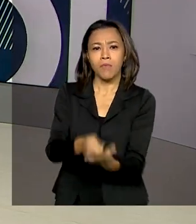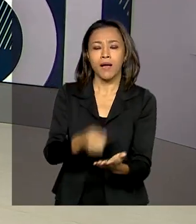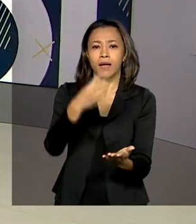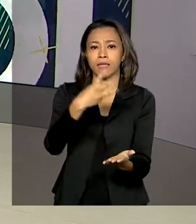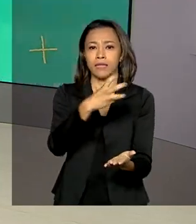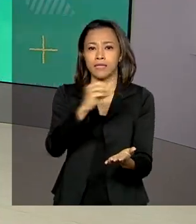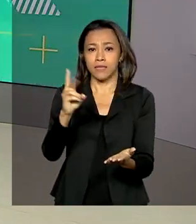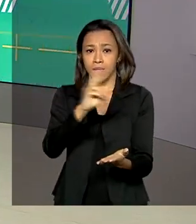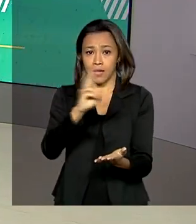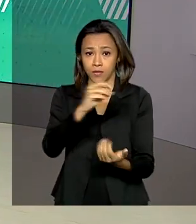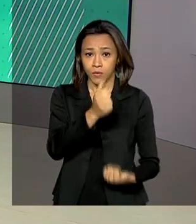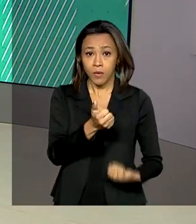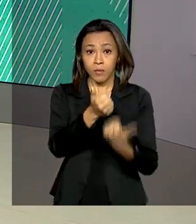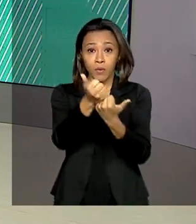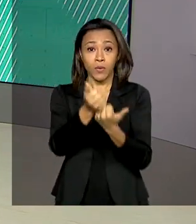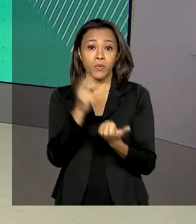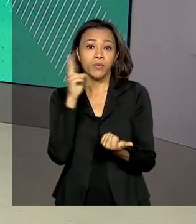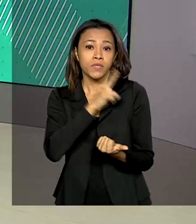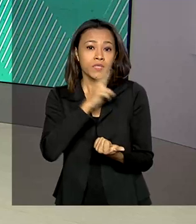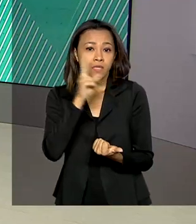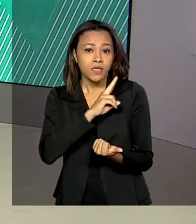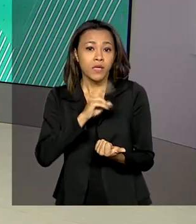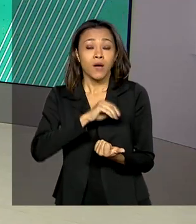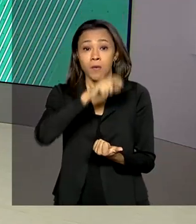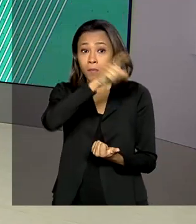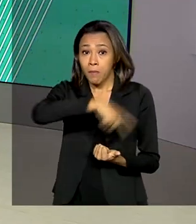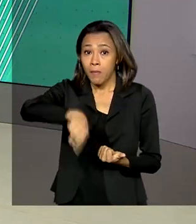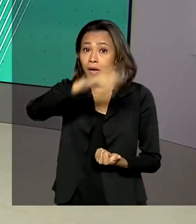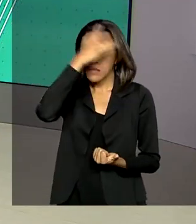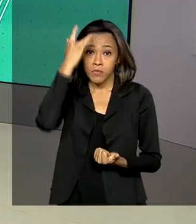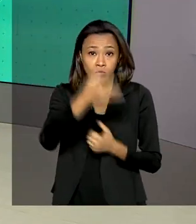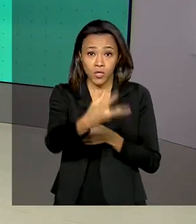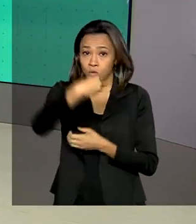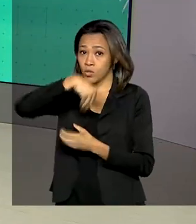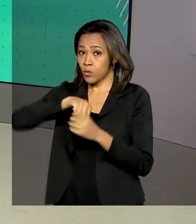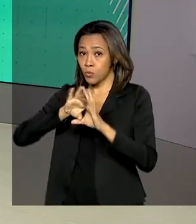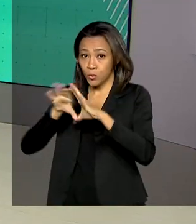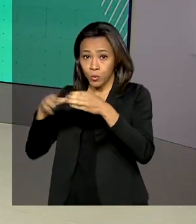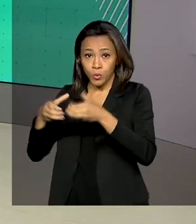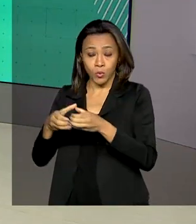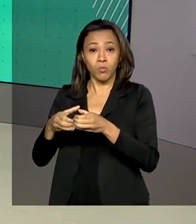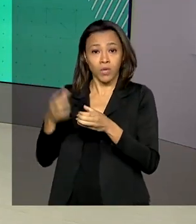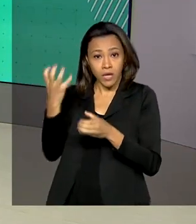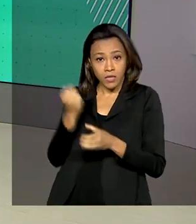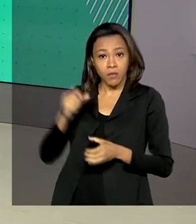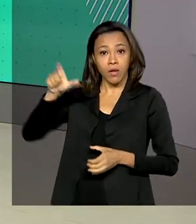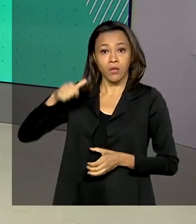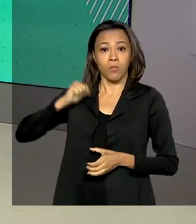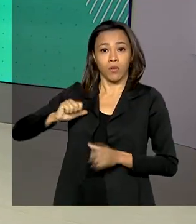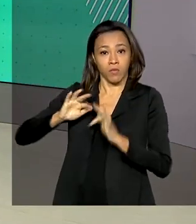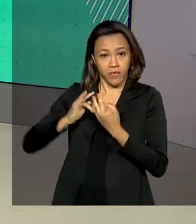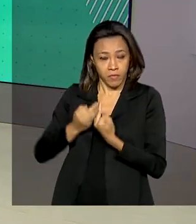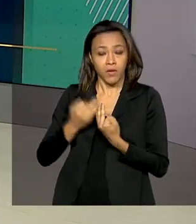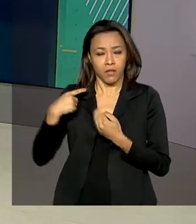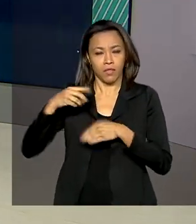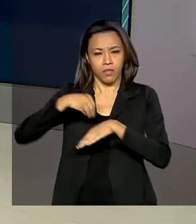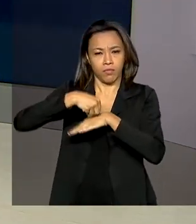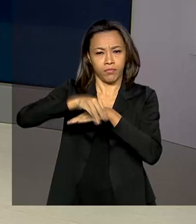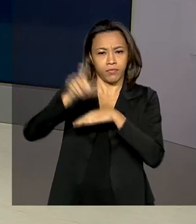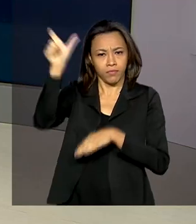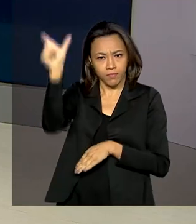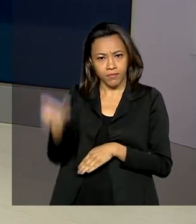do auxílio emergencial para os beneficiários que não participam do Bolsa Família. O repórter Glauco de Queiroz tem as informações.